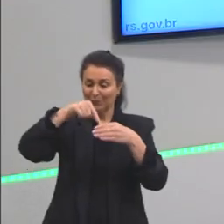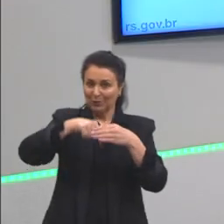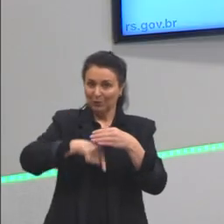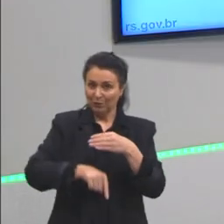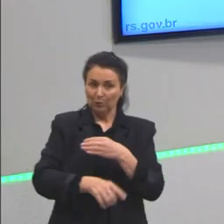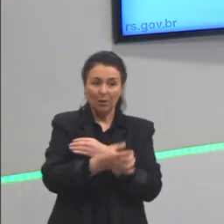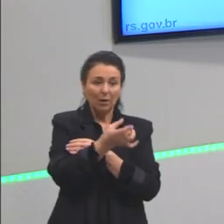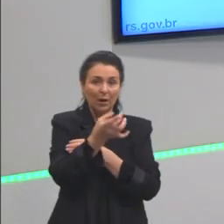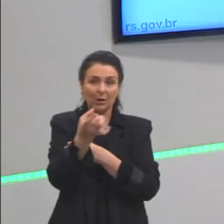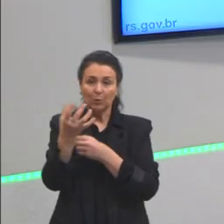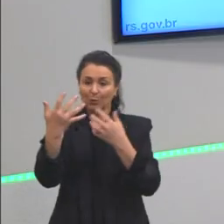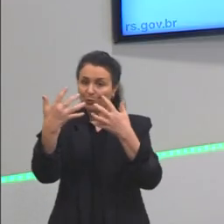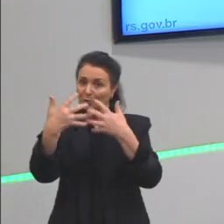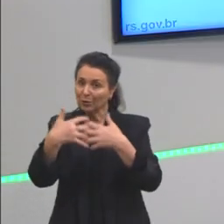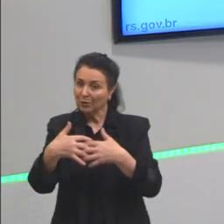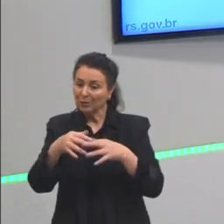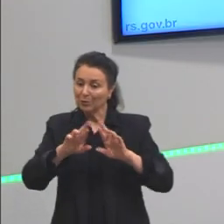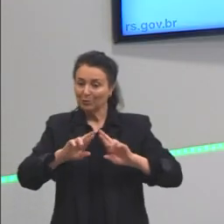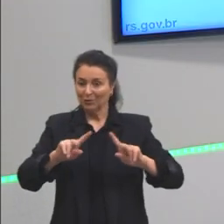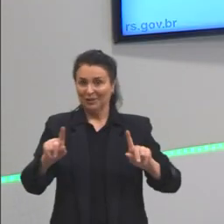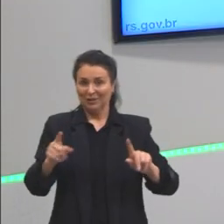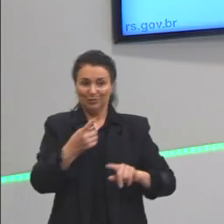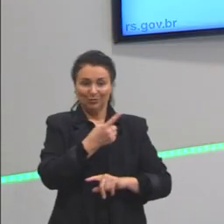um funcionamento um pouquinho diferente do outro.